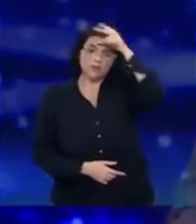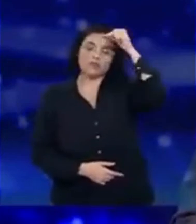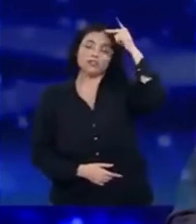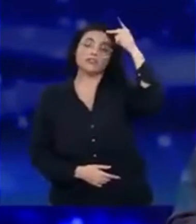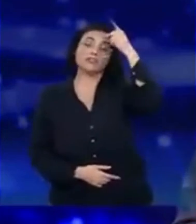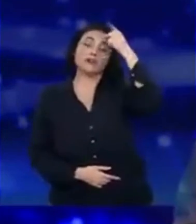Depois me falem as respostas. E